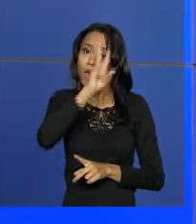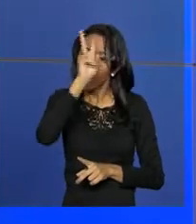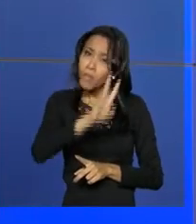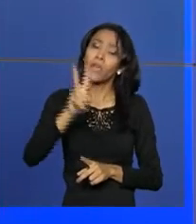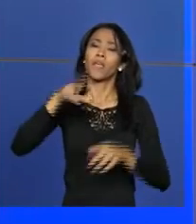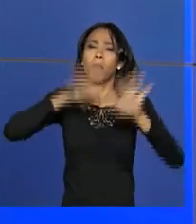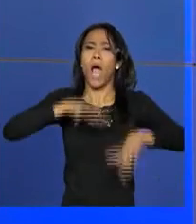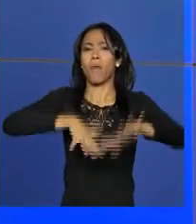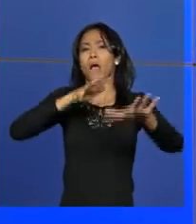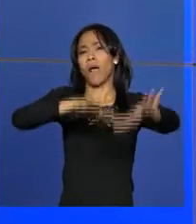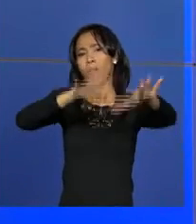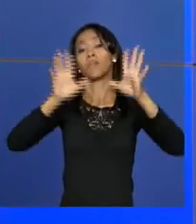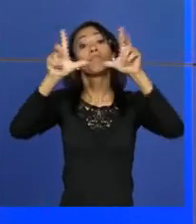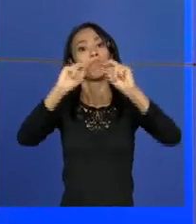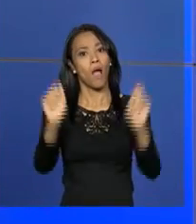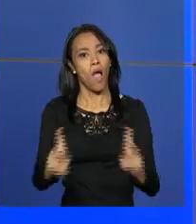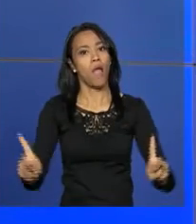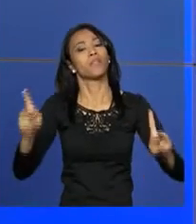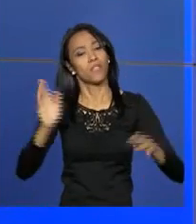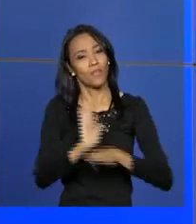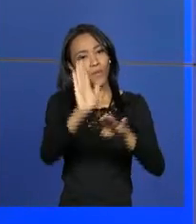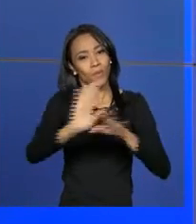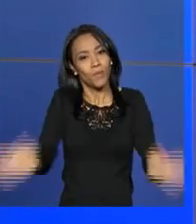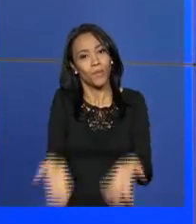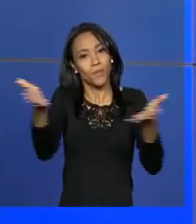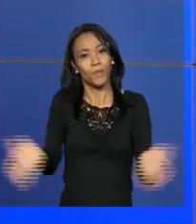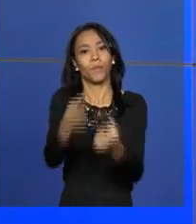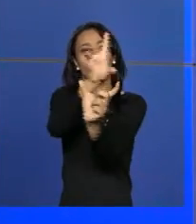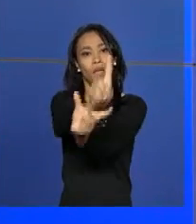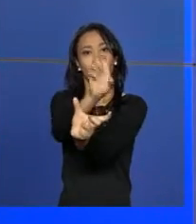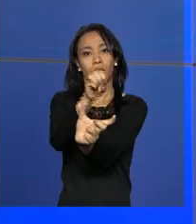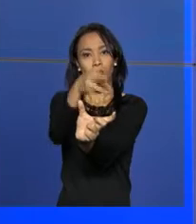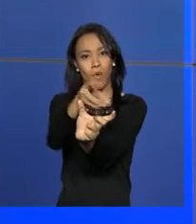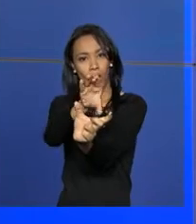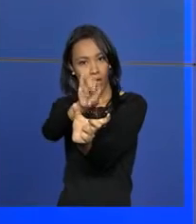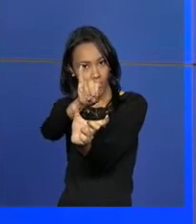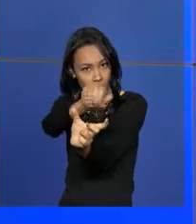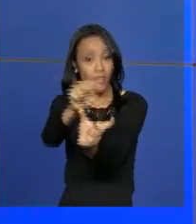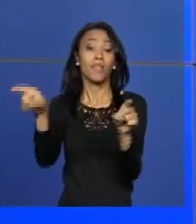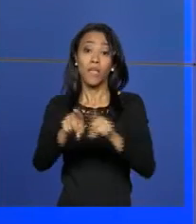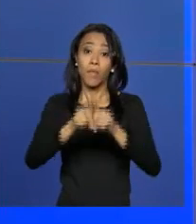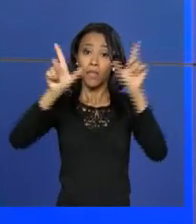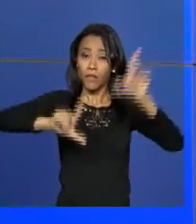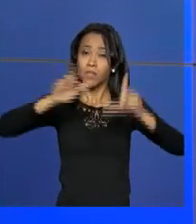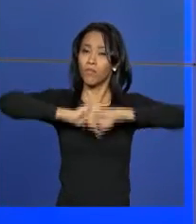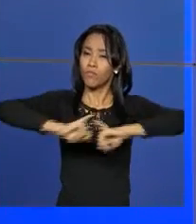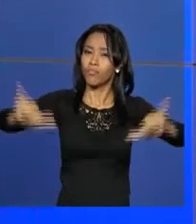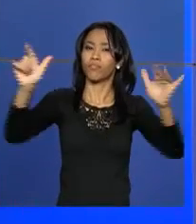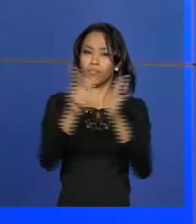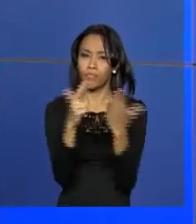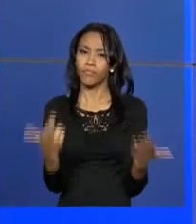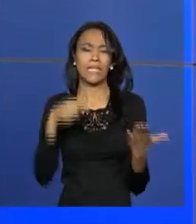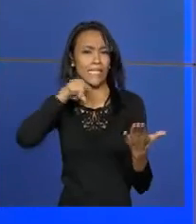pacíficas contribuem para o fortalecimento da democracia e destaca ainda que os meios de comunicação social têm